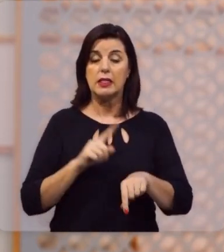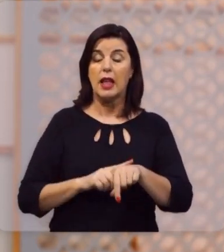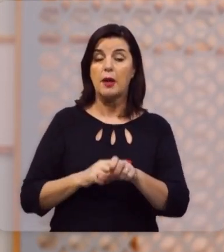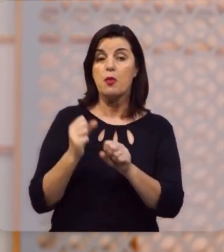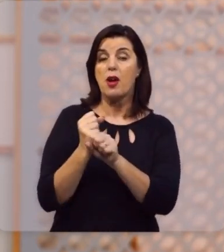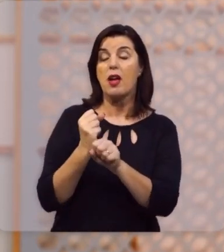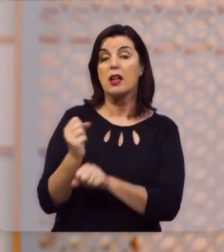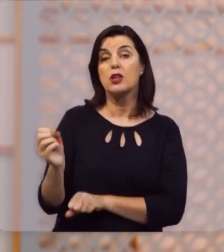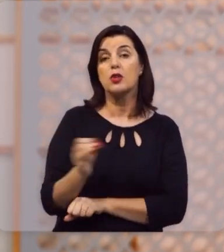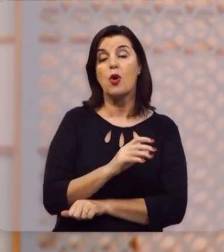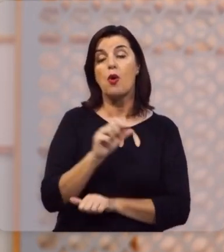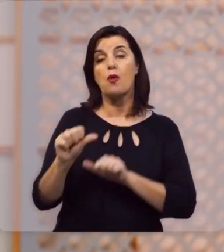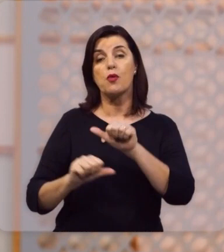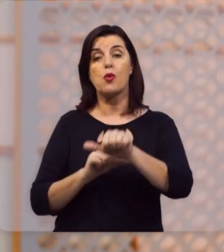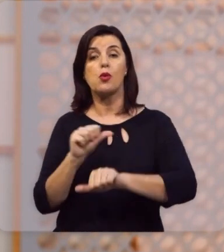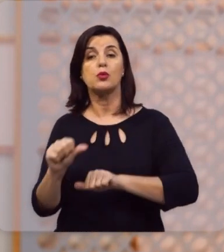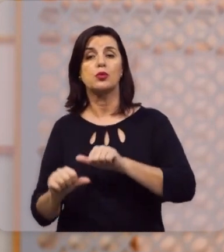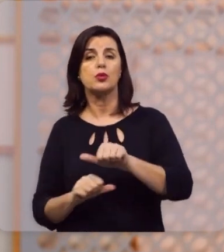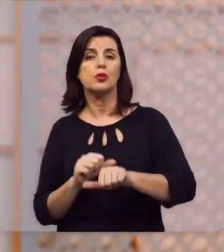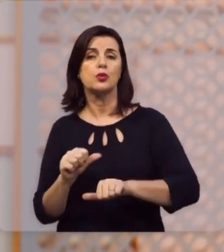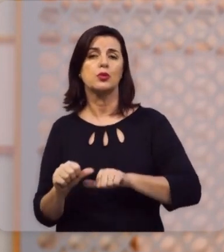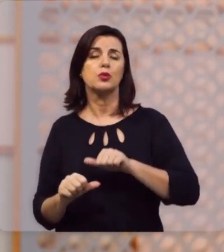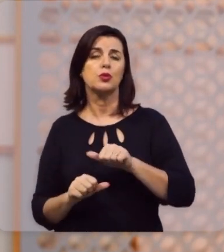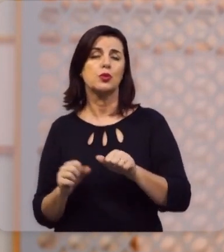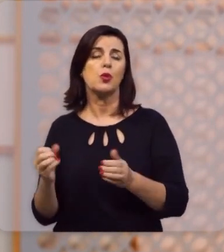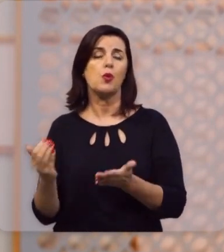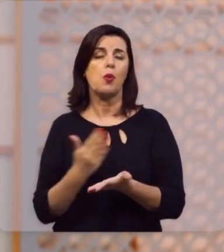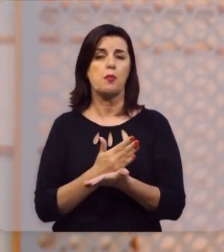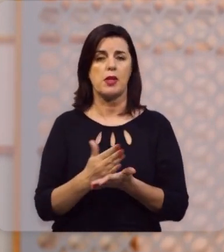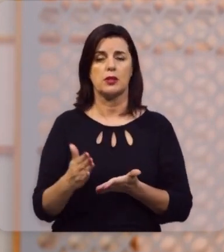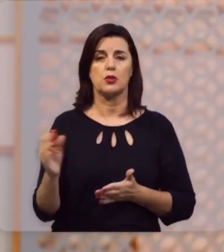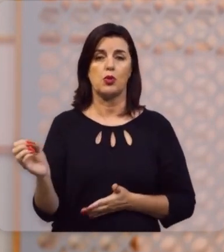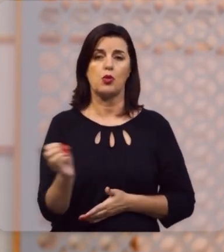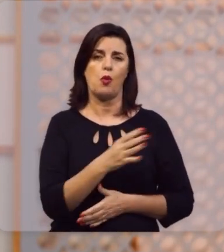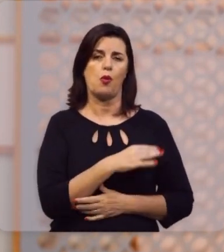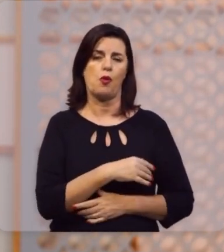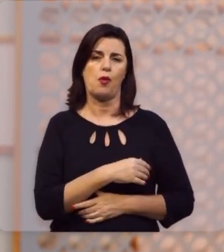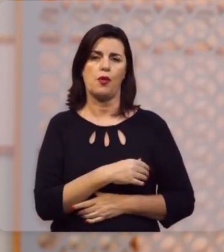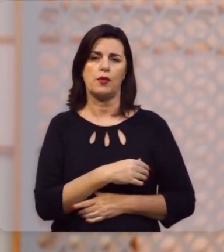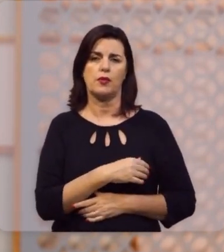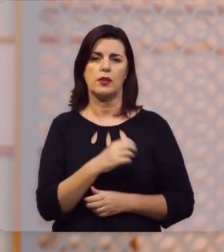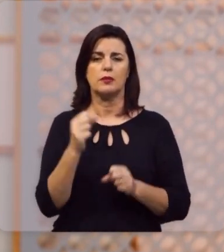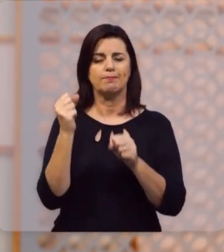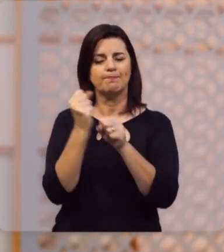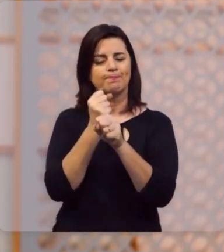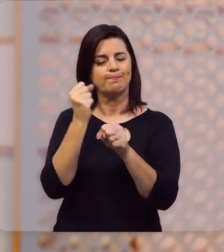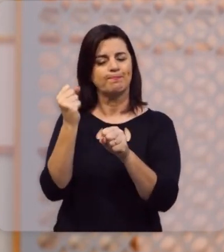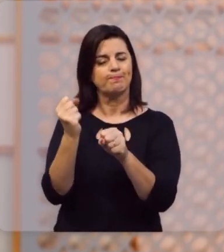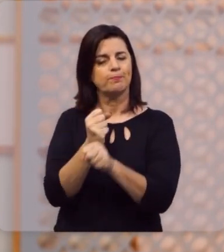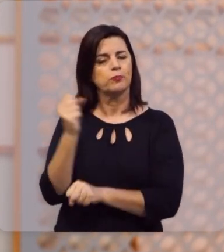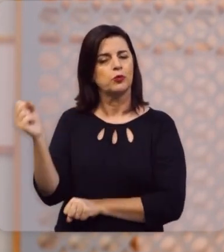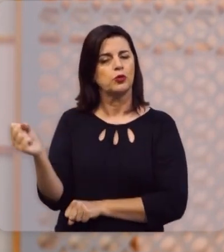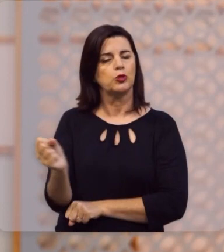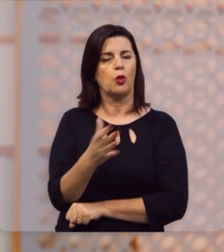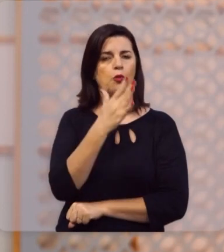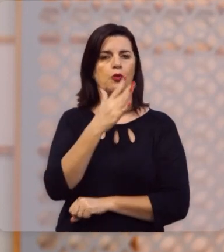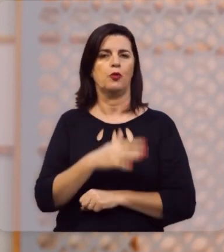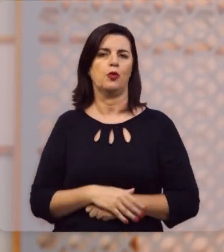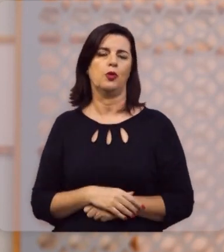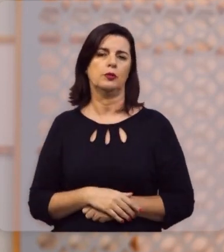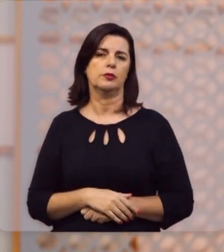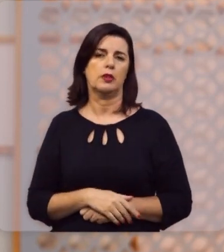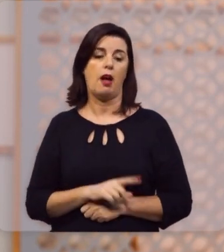tempo de restauração, é tempo de reconstrução, é tempo de recomeço, é tempo de restauração,